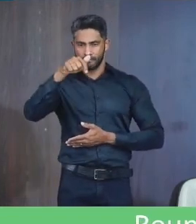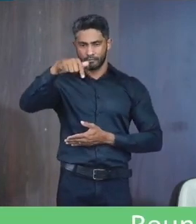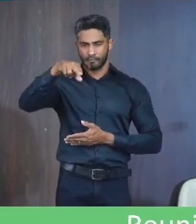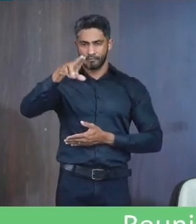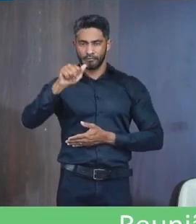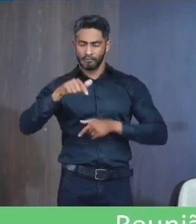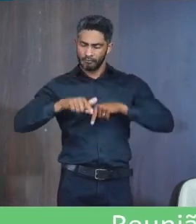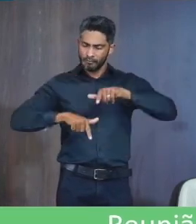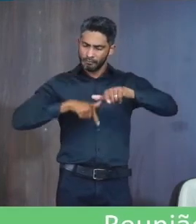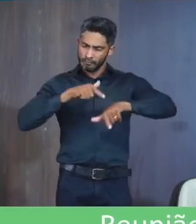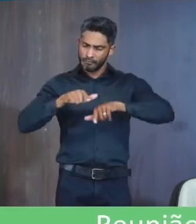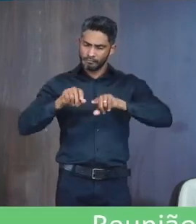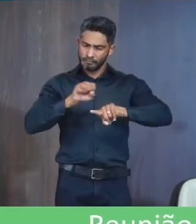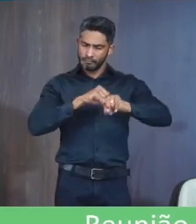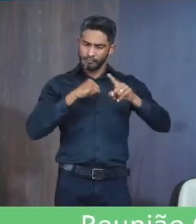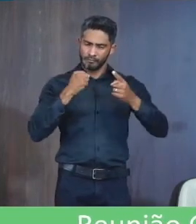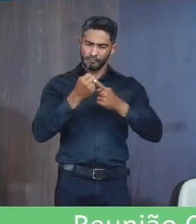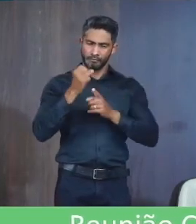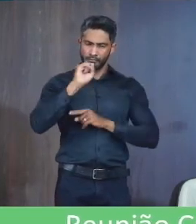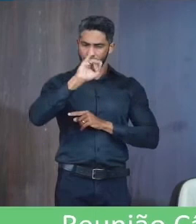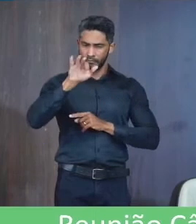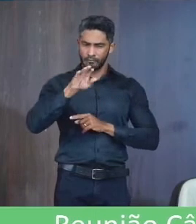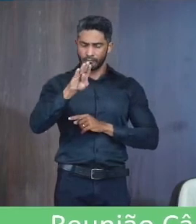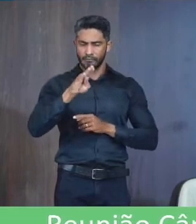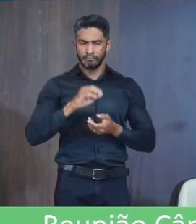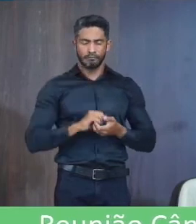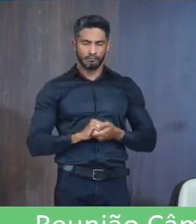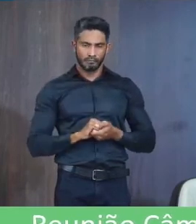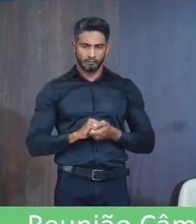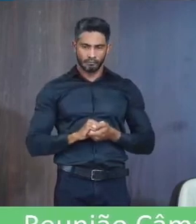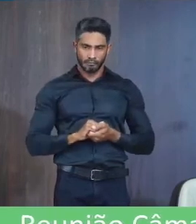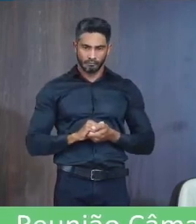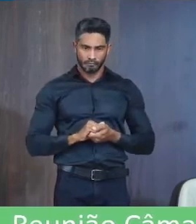Sociedade De Janaúba Requerer que seja dada Ciência ao Congratulado